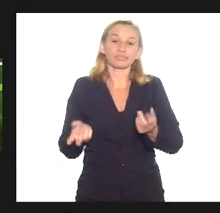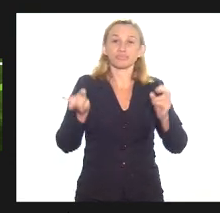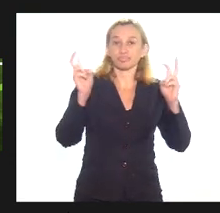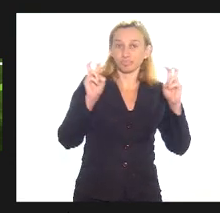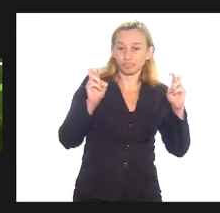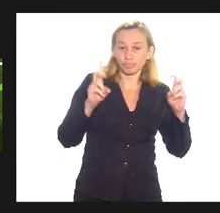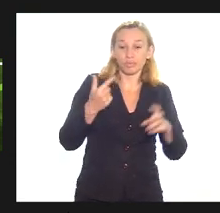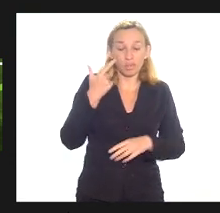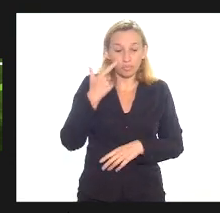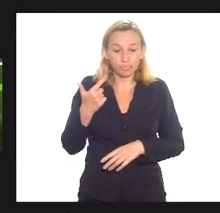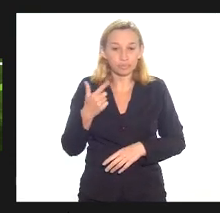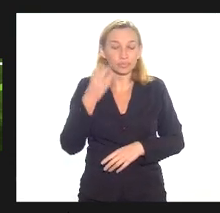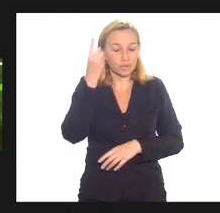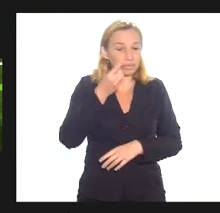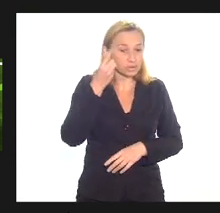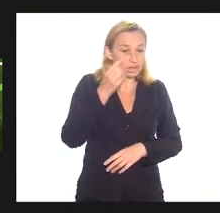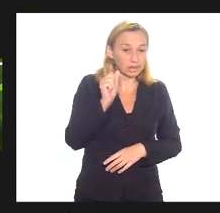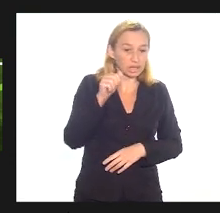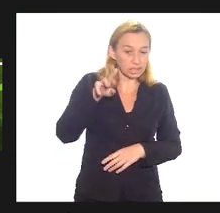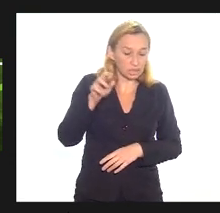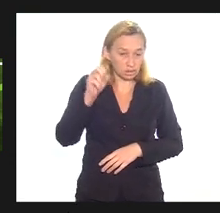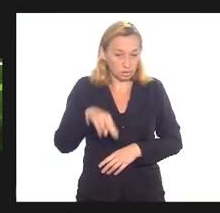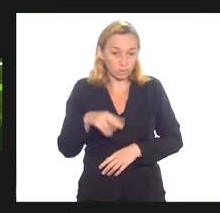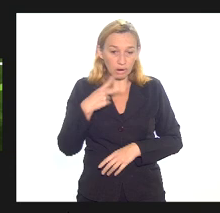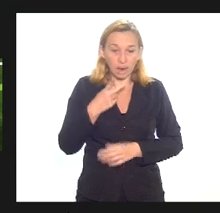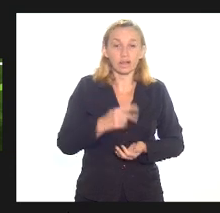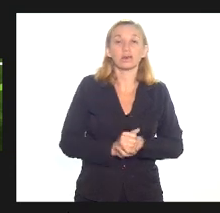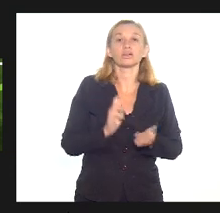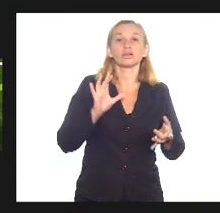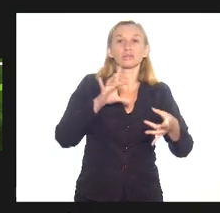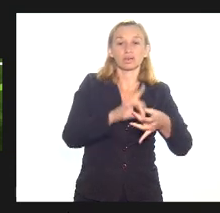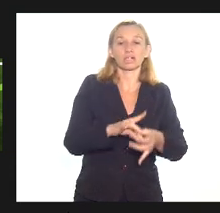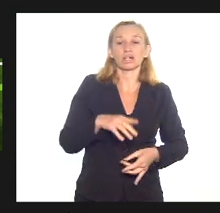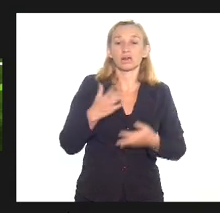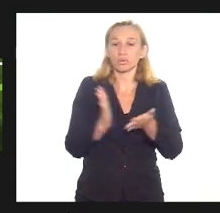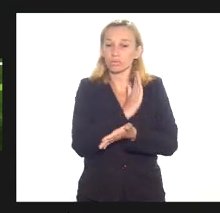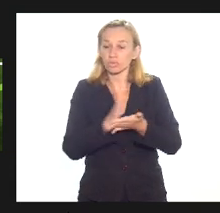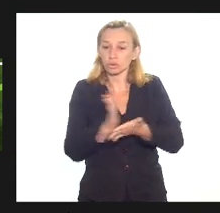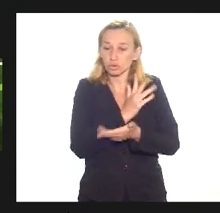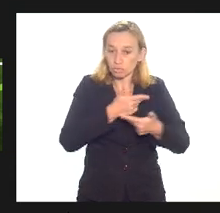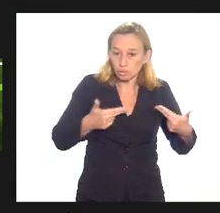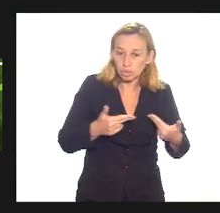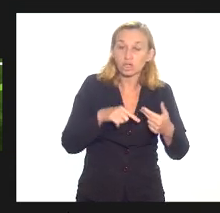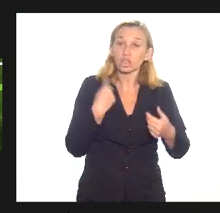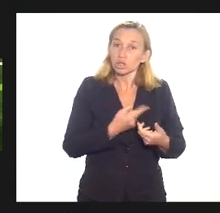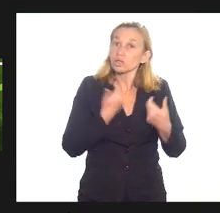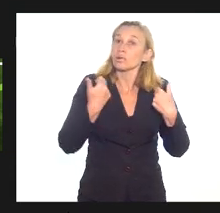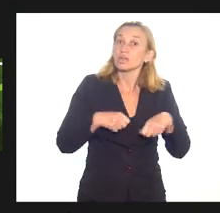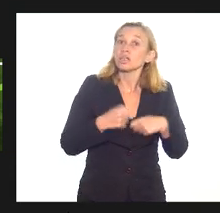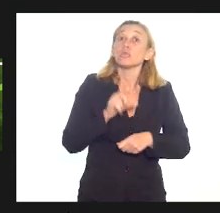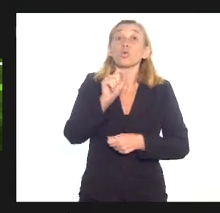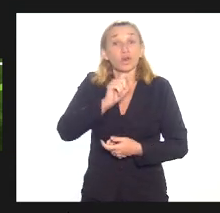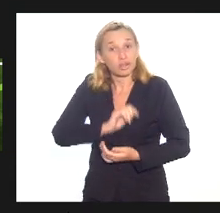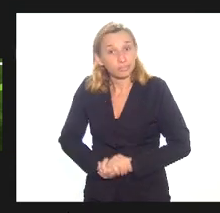deputado Anderson Moraes falar eu queria complementar algumas coisas a gente precisa